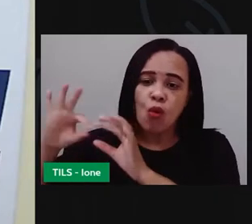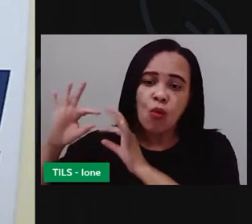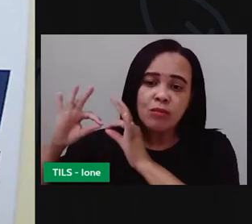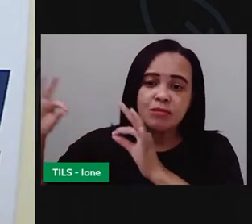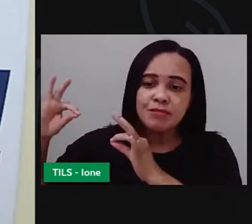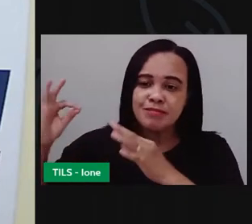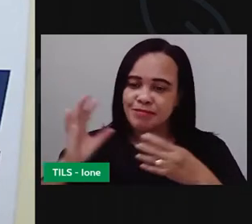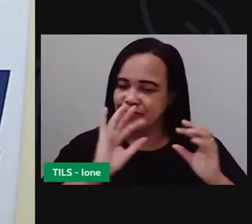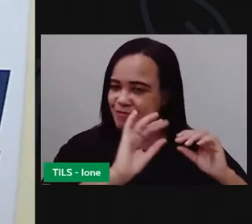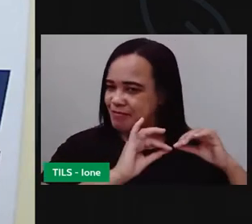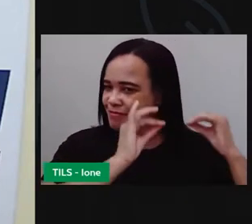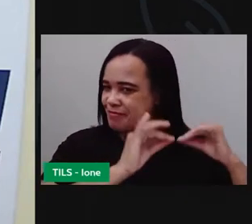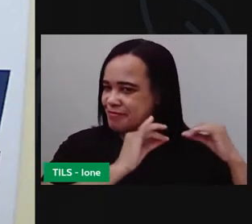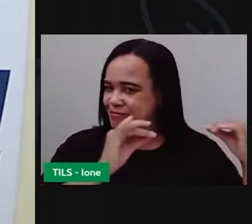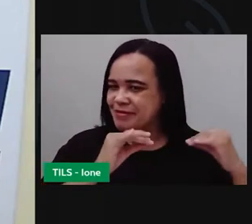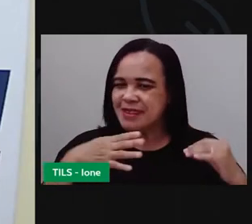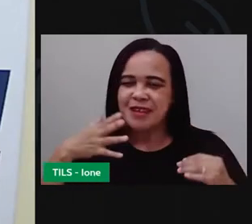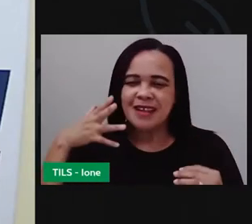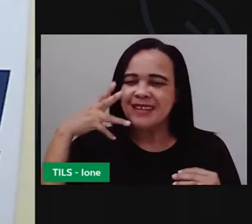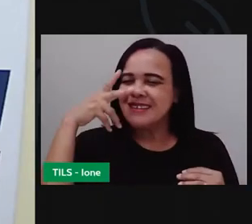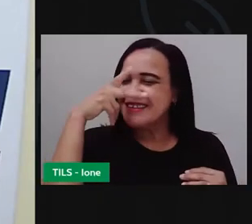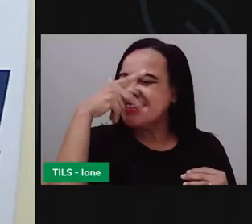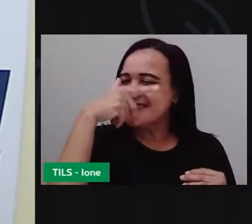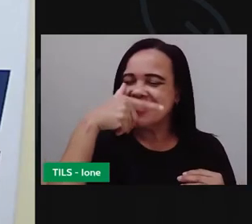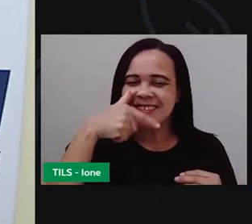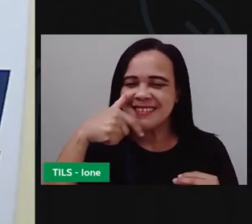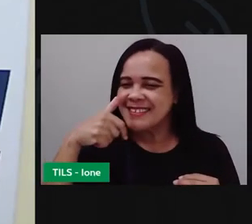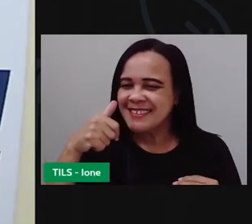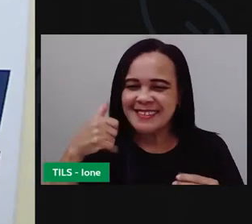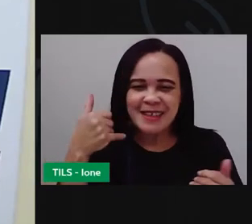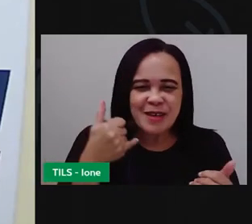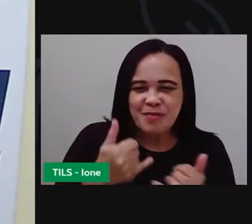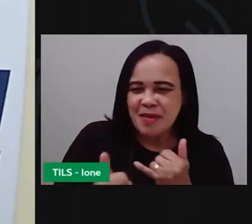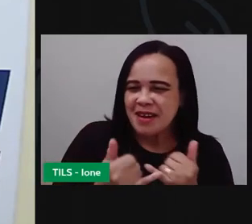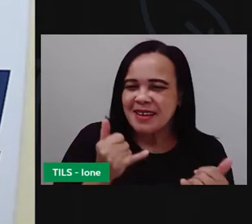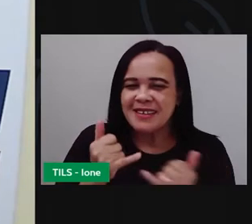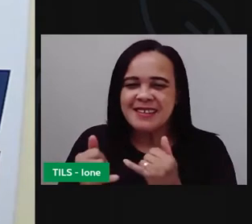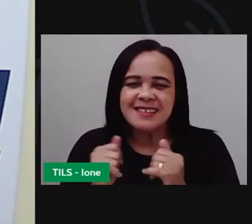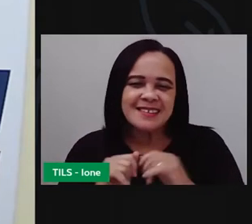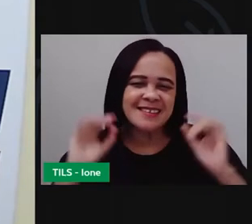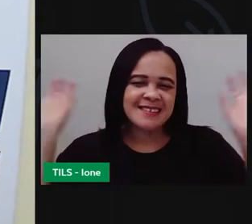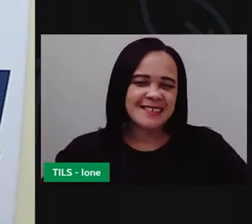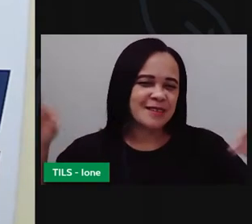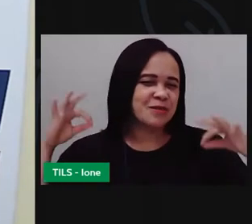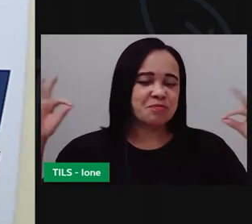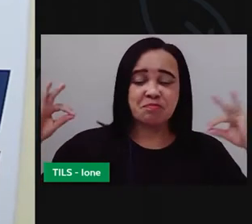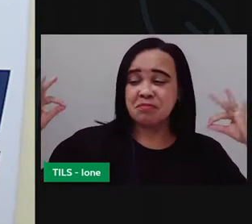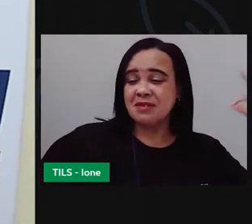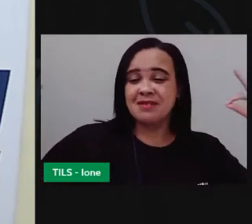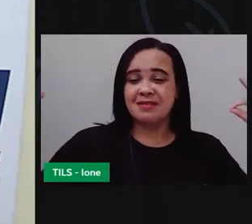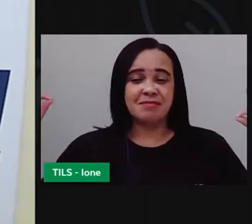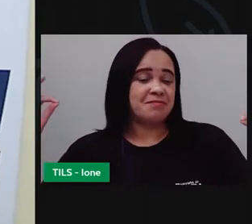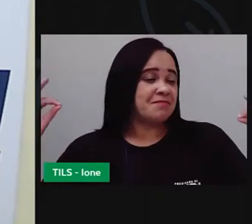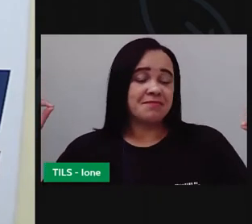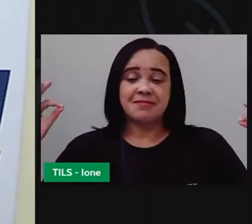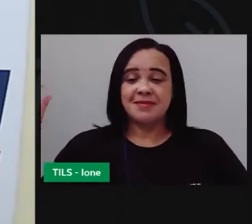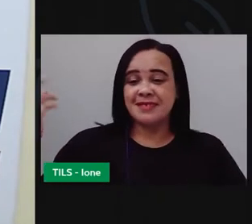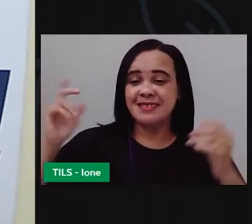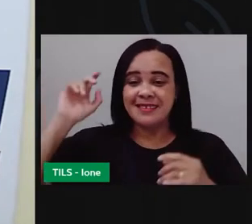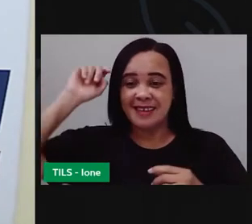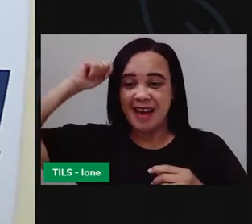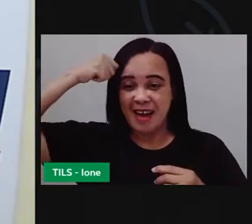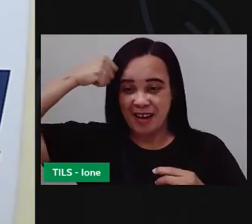Ela ficava linda e parecia uma princesa da África ou uma fada